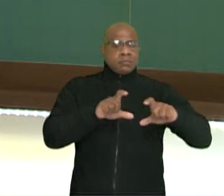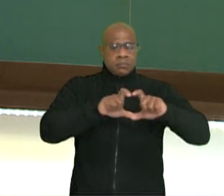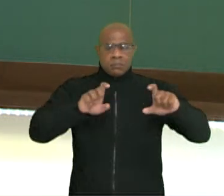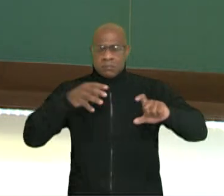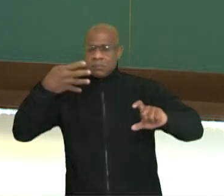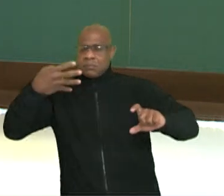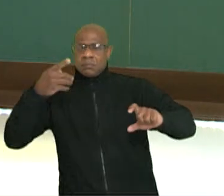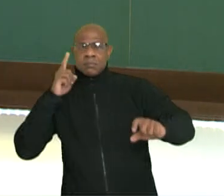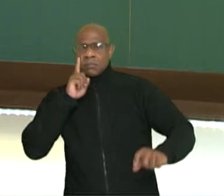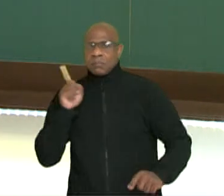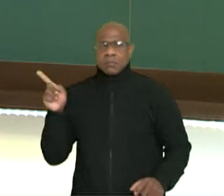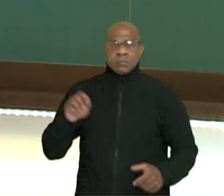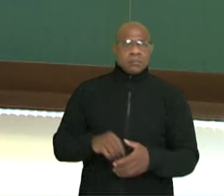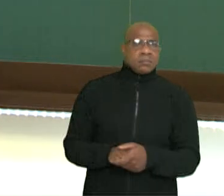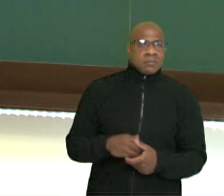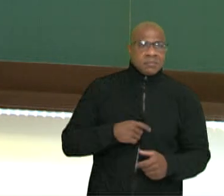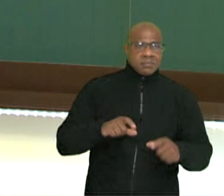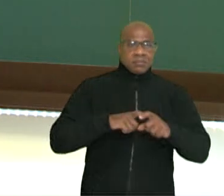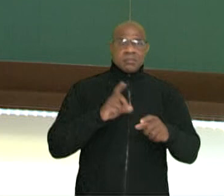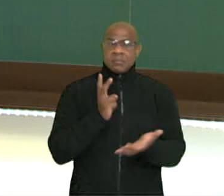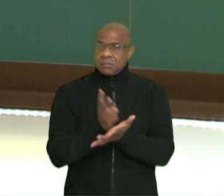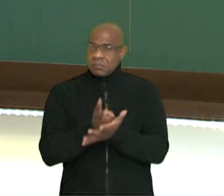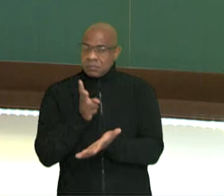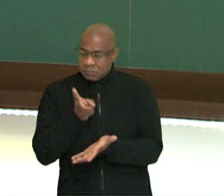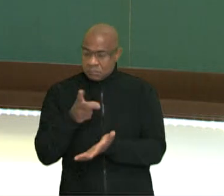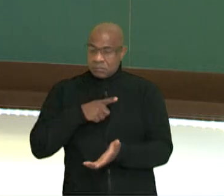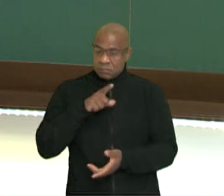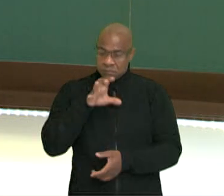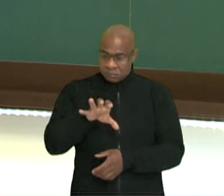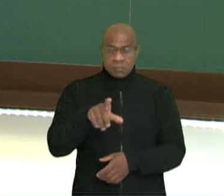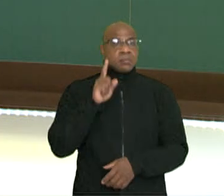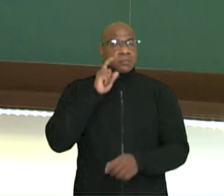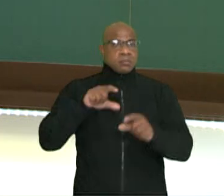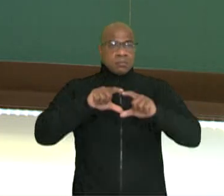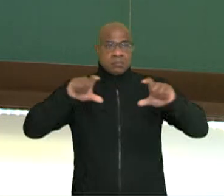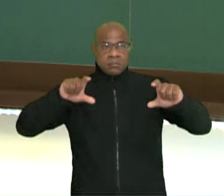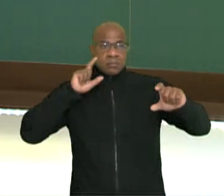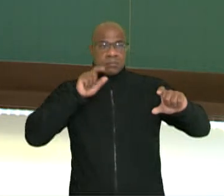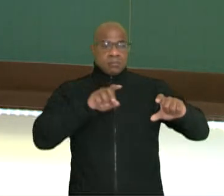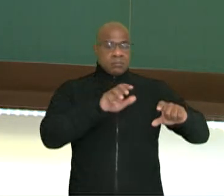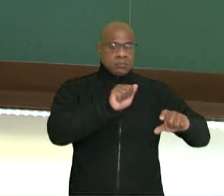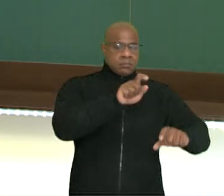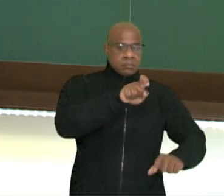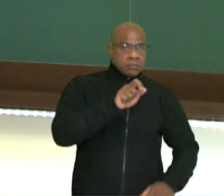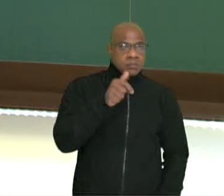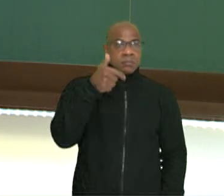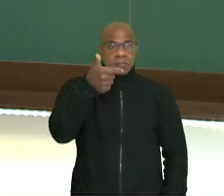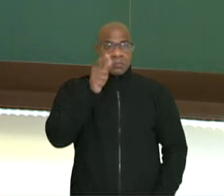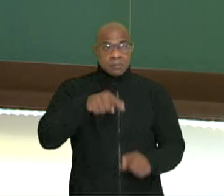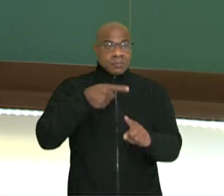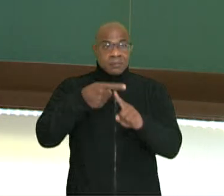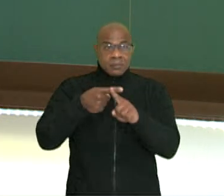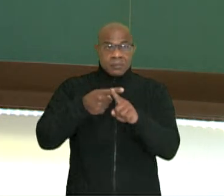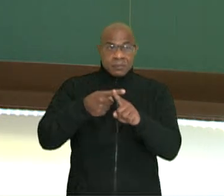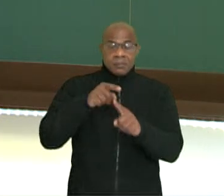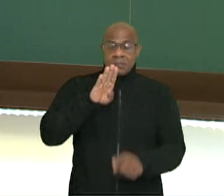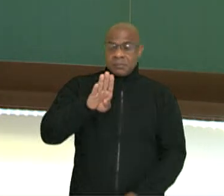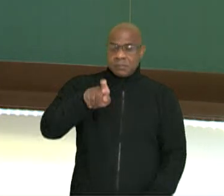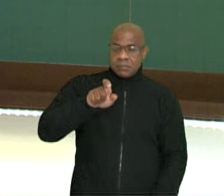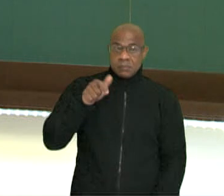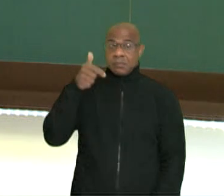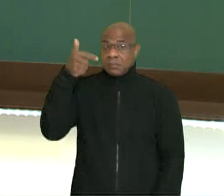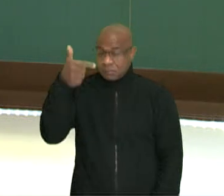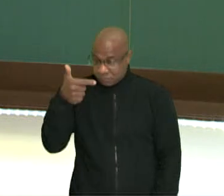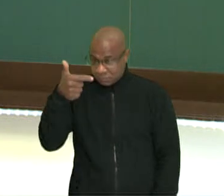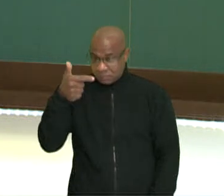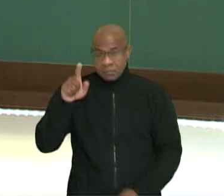aqui, ó. Esse tipão. ax à quarta mais bx ao quadrado mais c igual a 0.